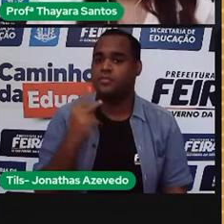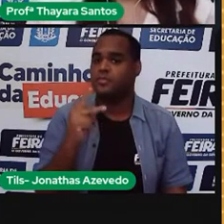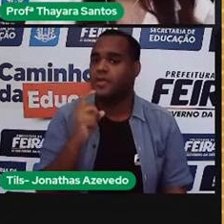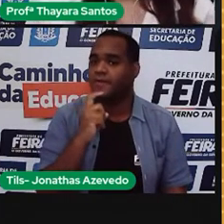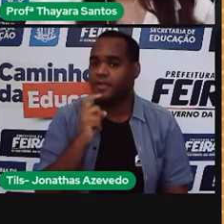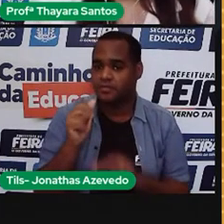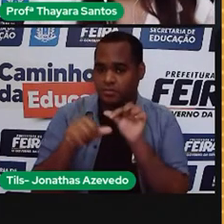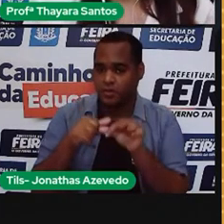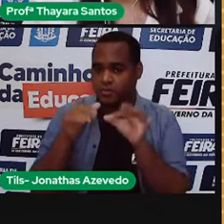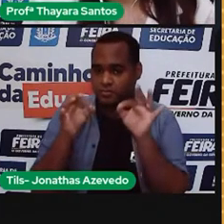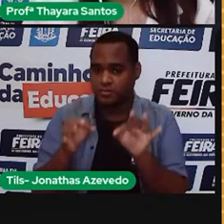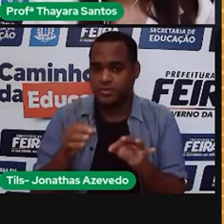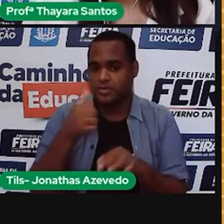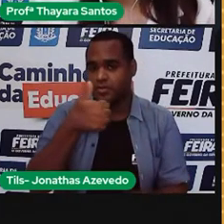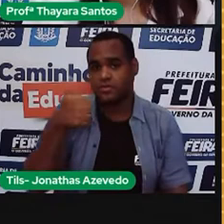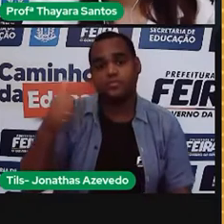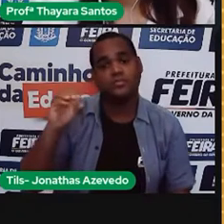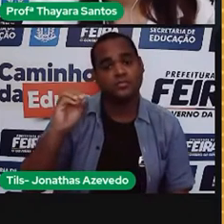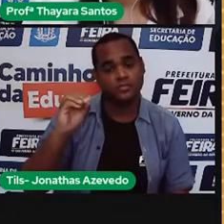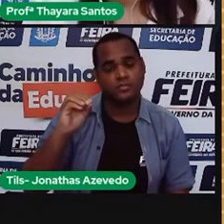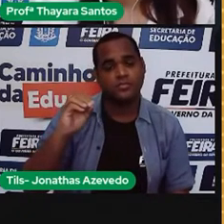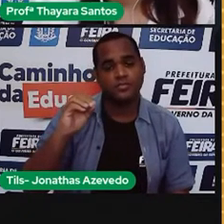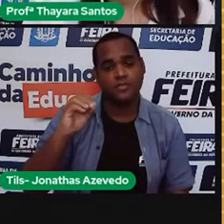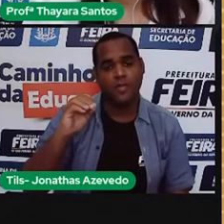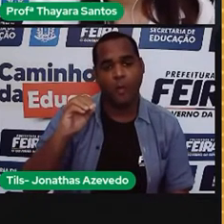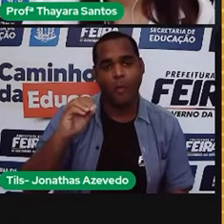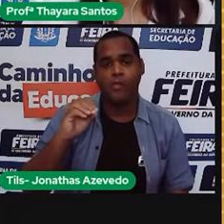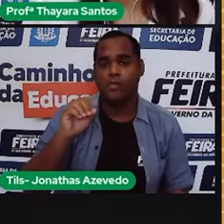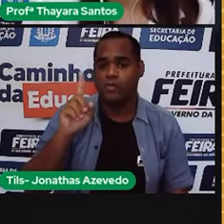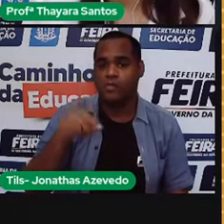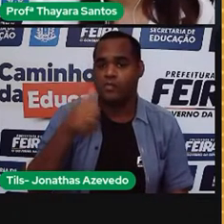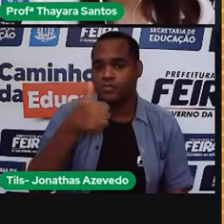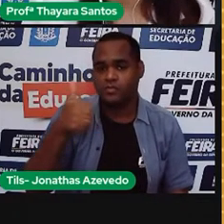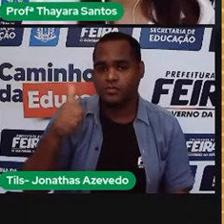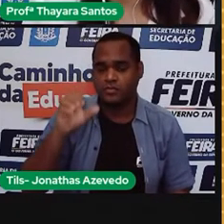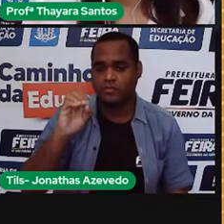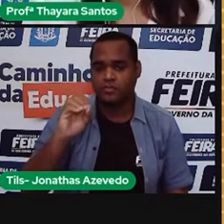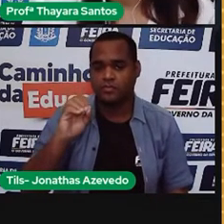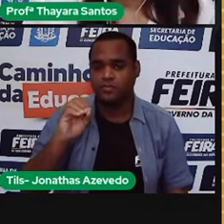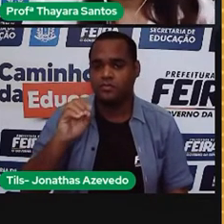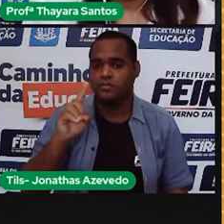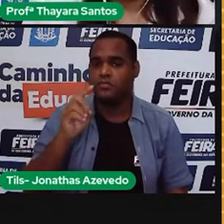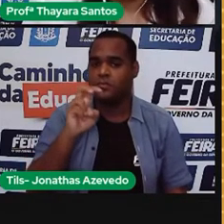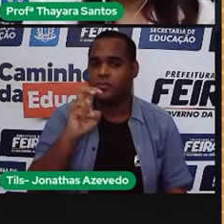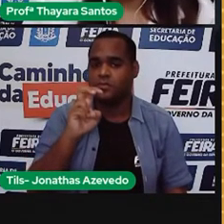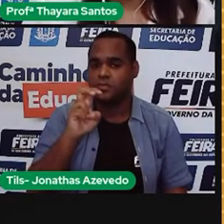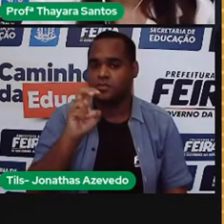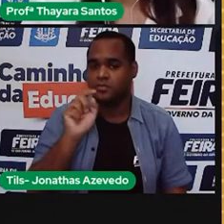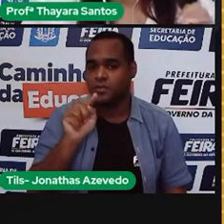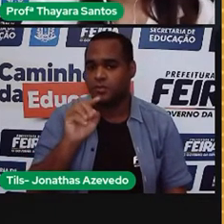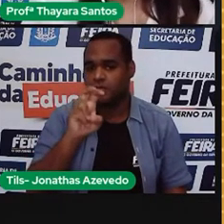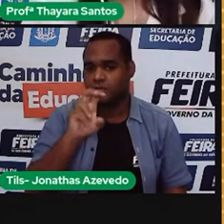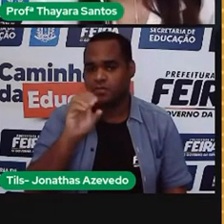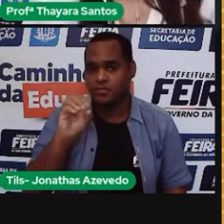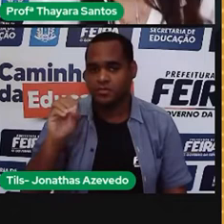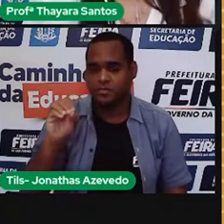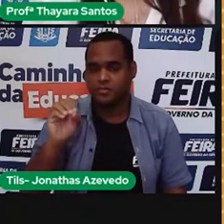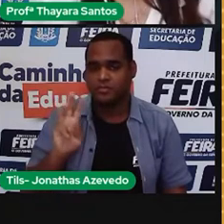110. Então, a gente tem uma potência dele de 5.500 watts, nessa condição aí.